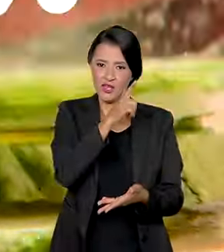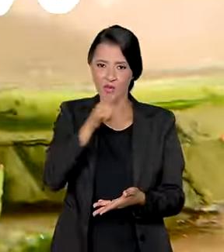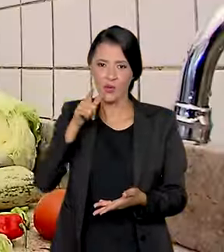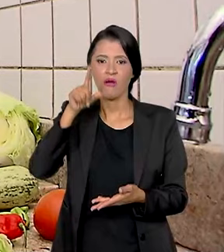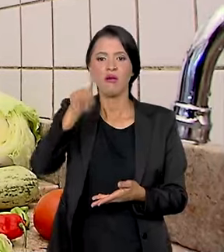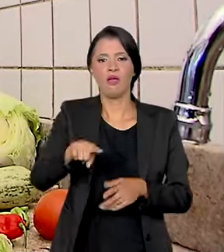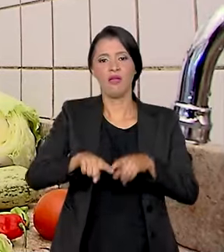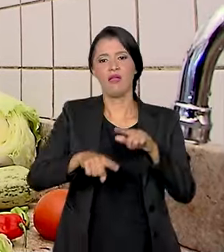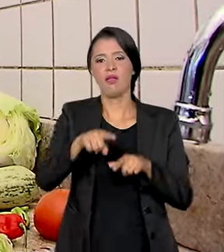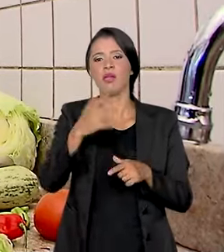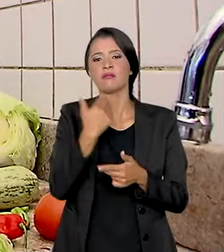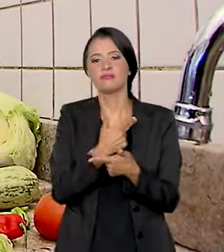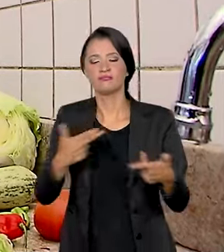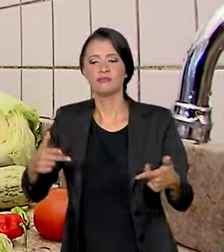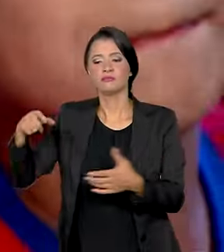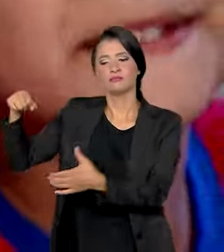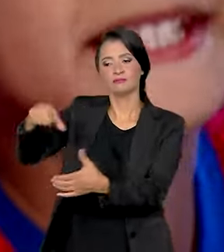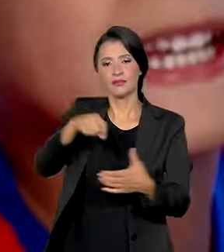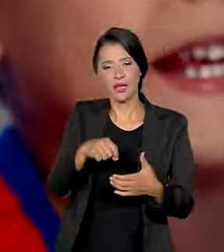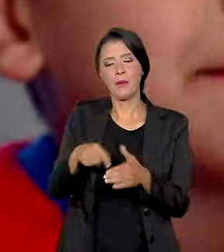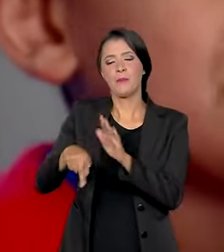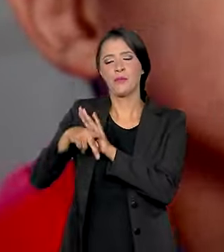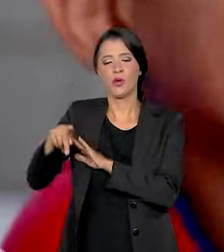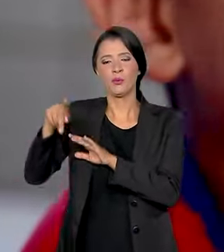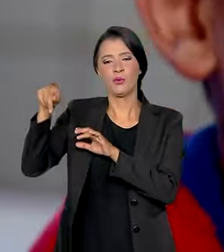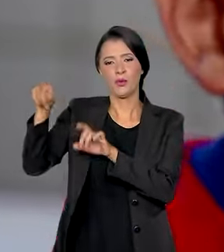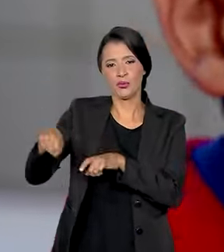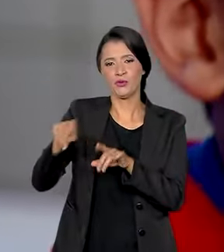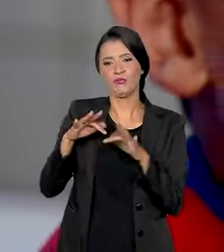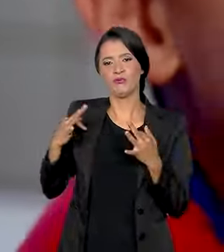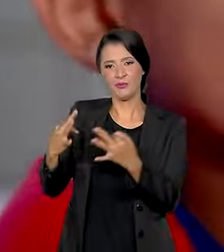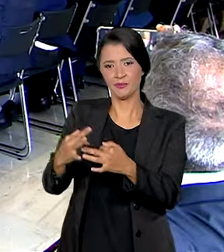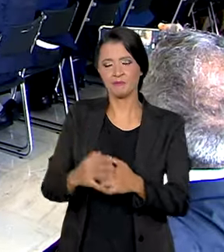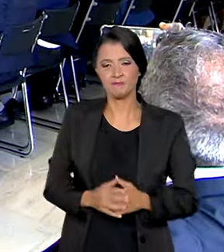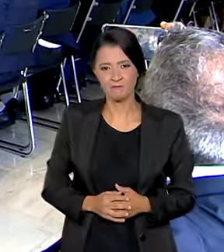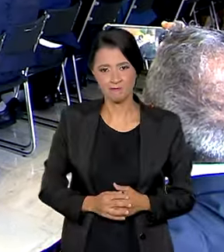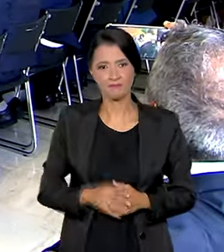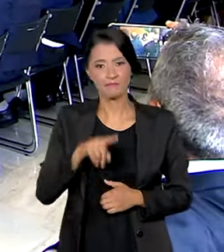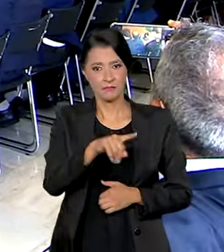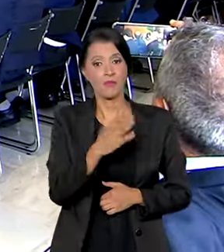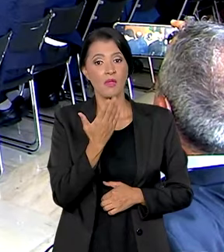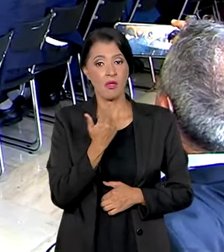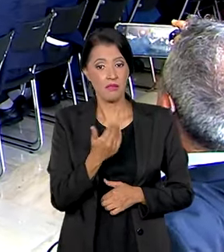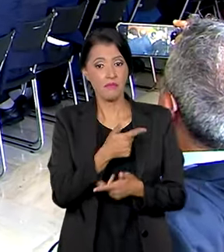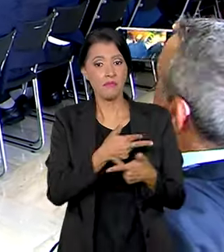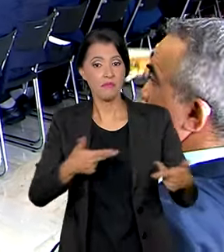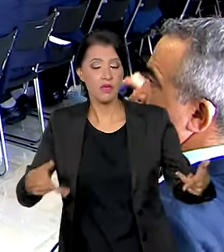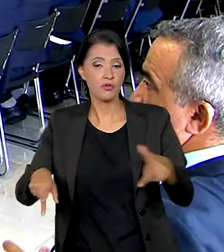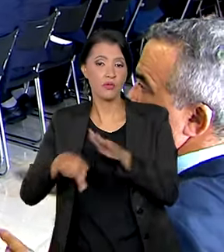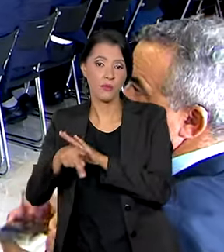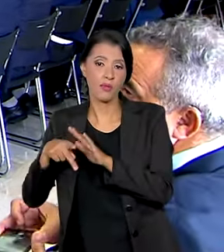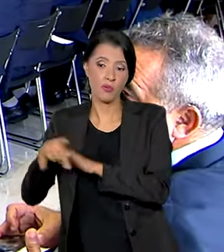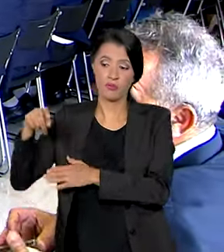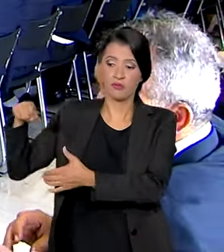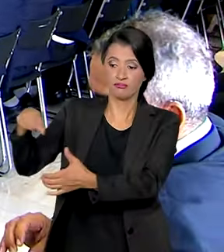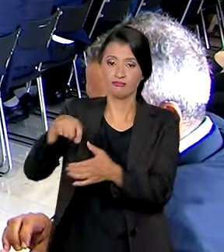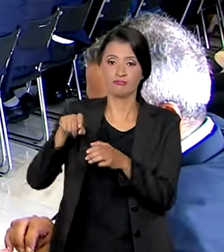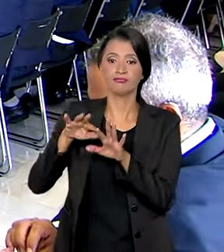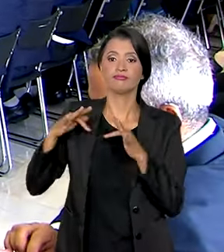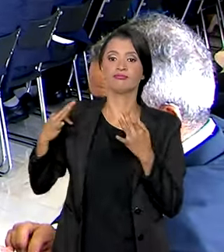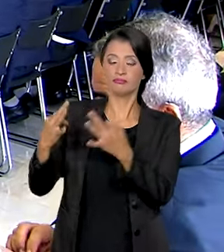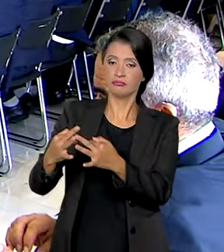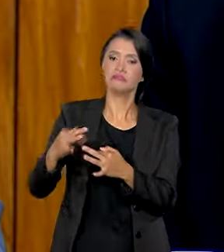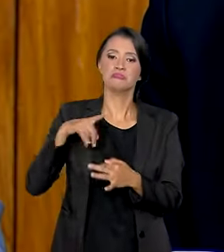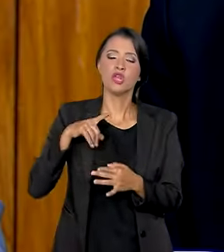merenda são alimentos produzidos por agricultores familiares. A presença de alimentos da agricultura familiar na merenda